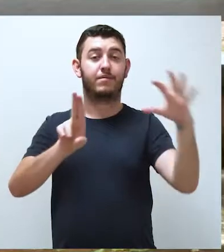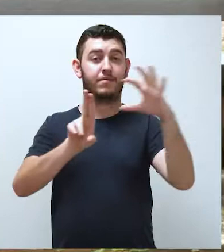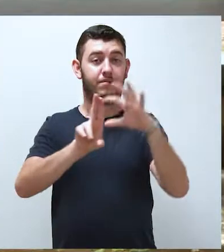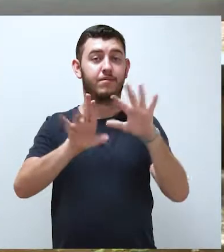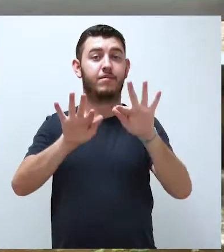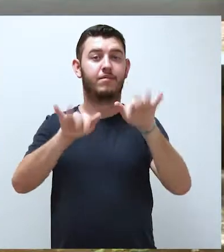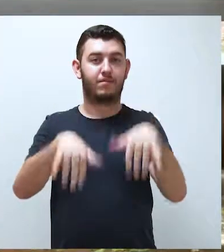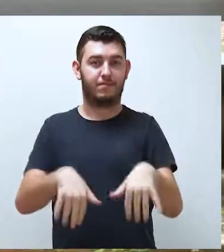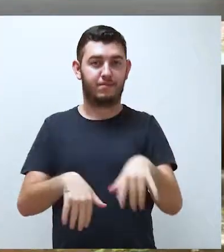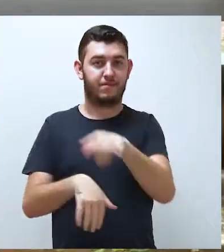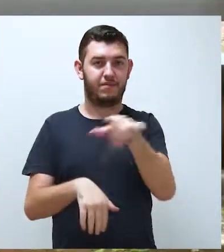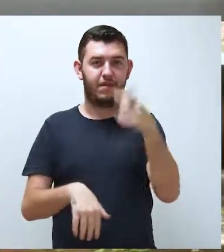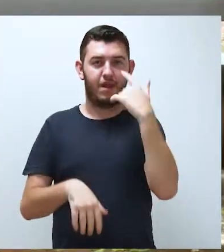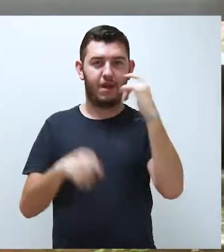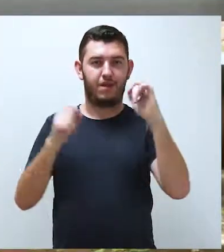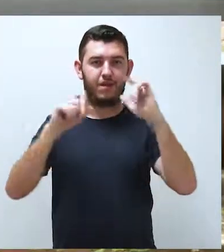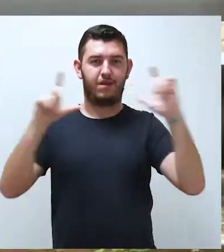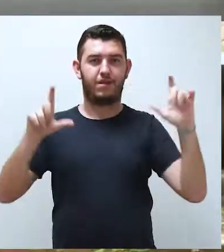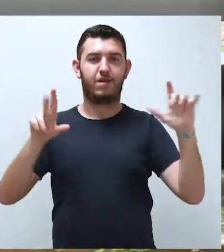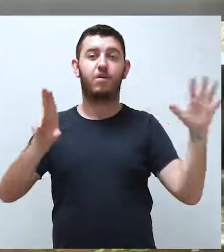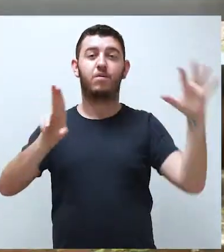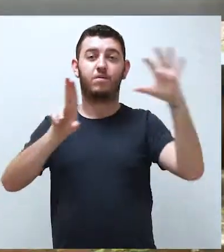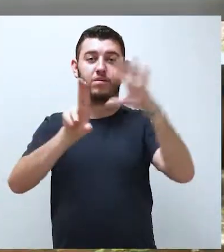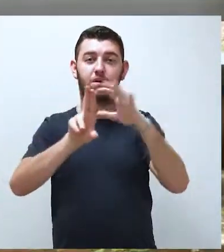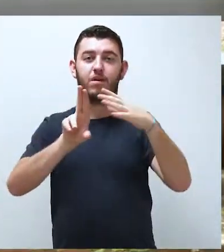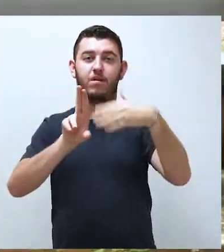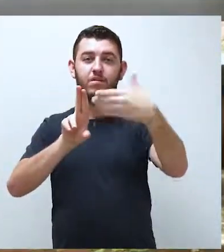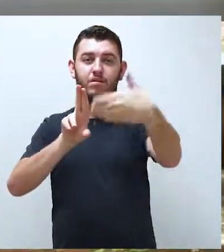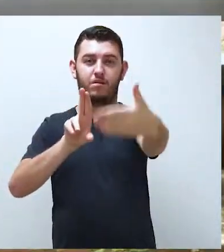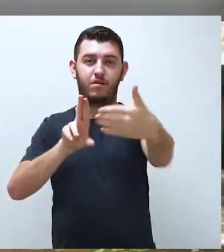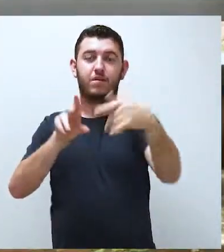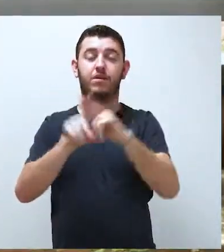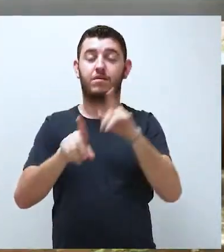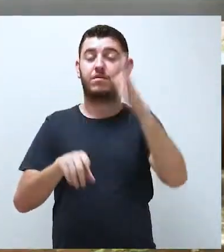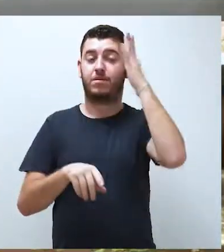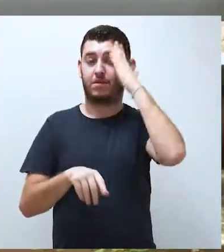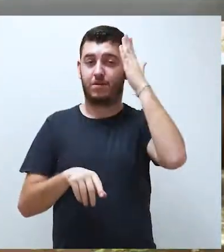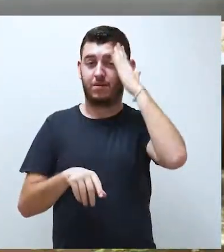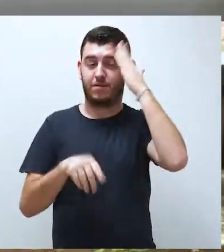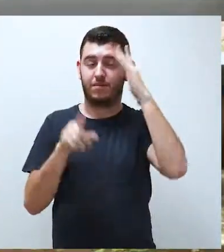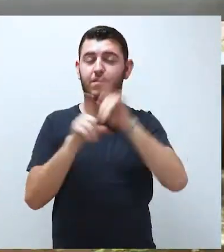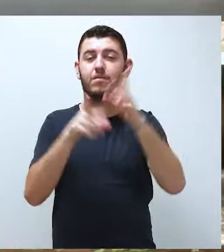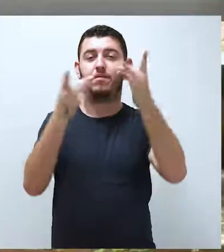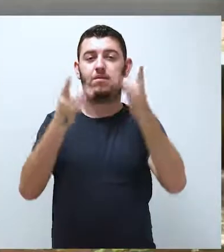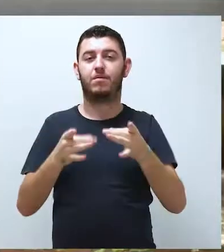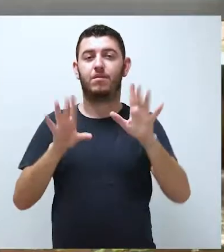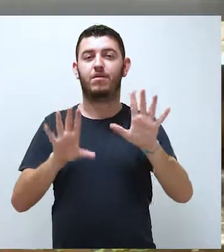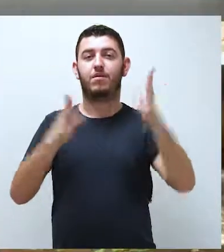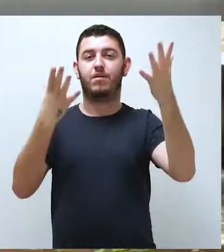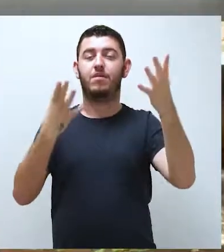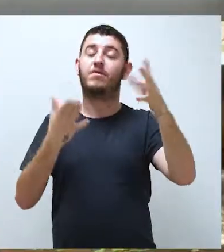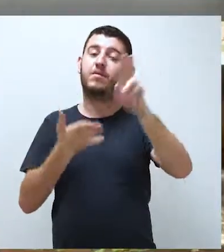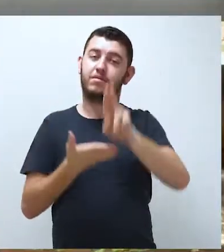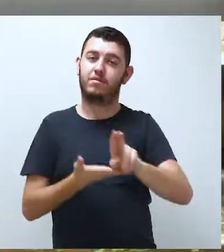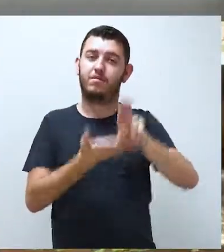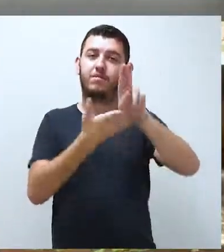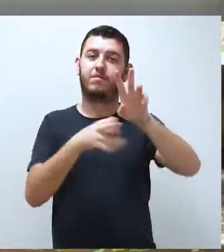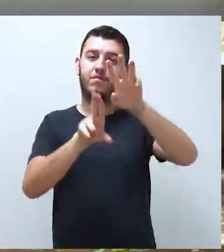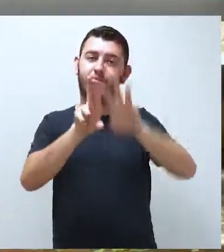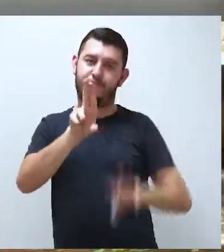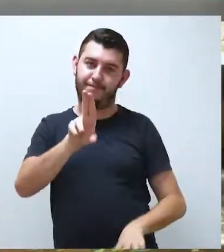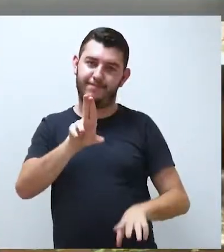Esse Conexão termina por aqui. Então fique ligado nas próximas edições e fique por dentro de tudo o acontece na universidade. Tchau!